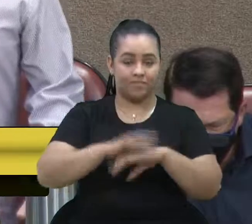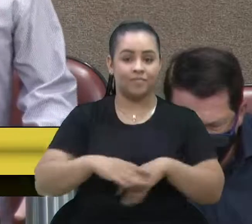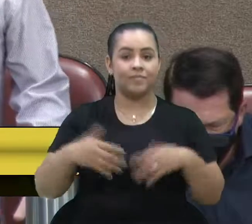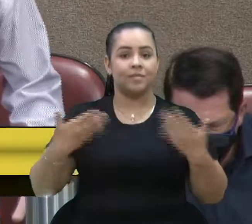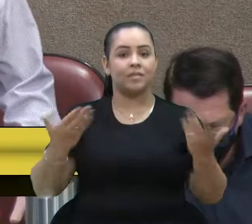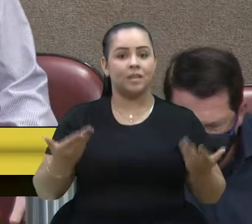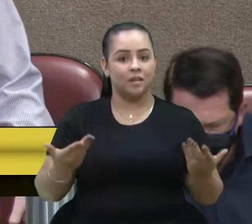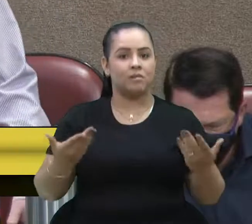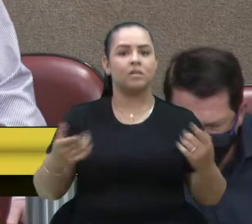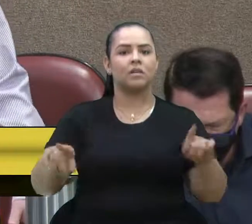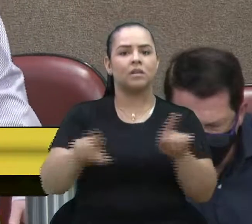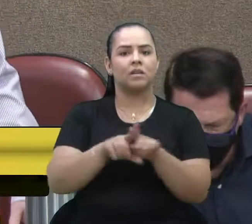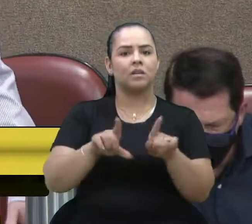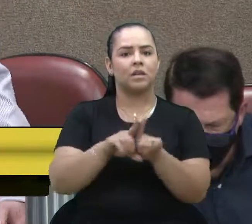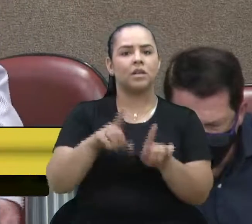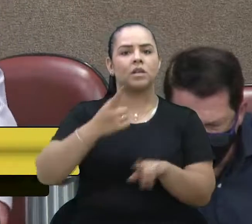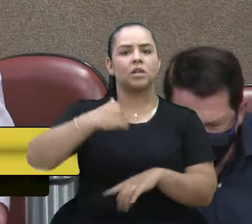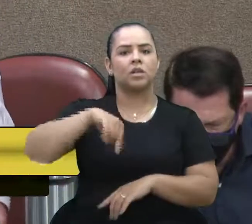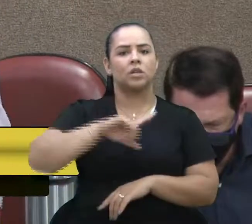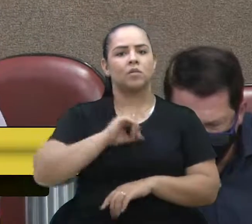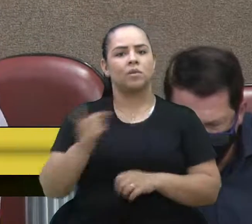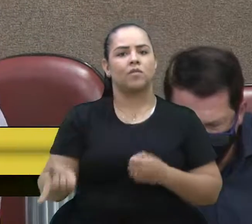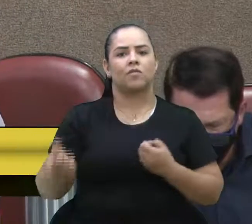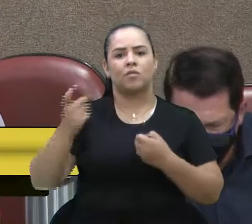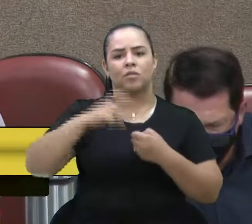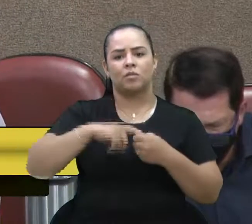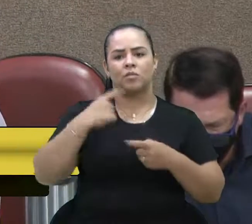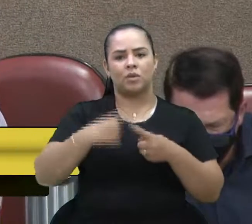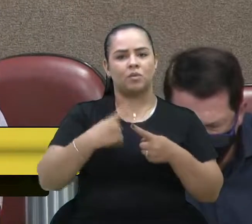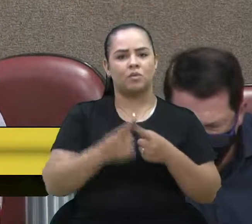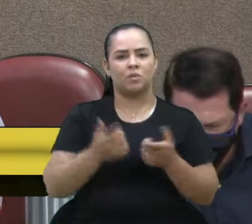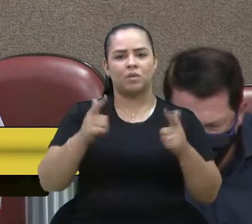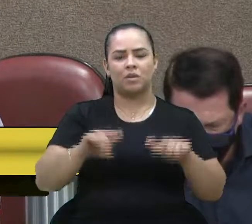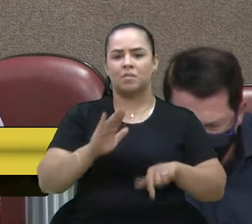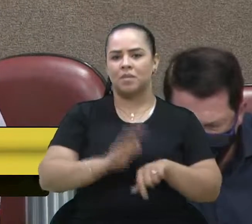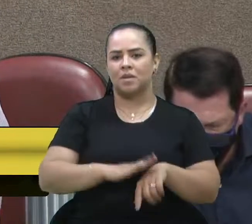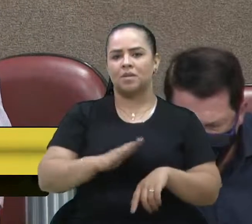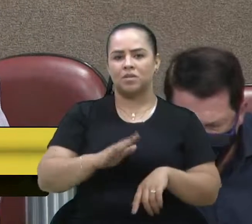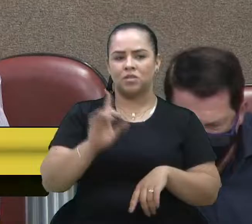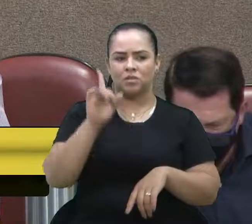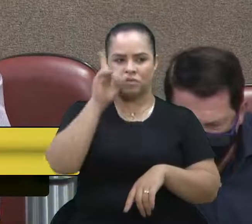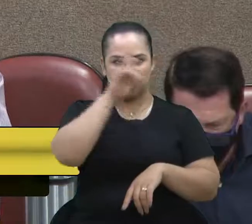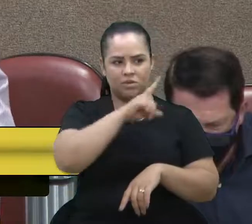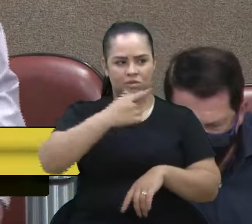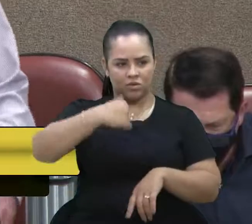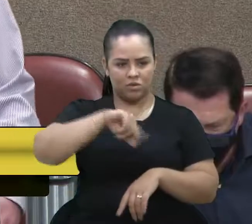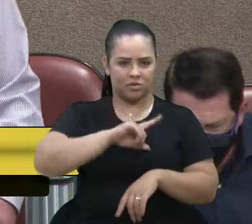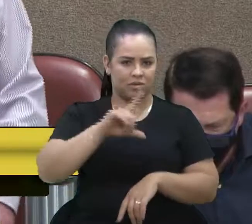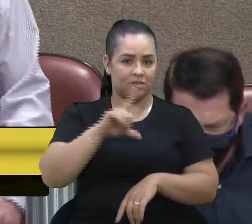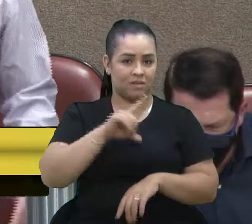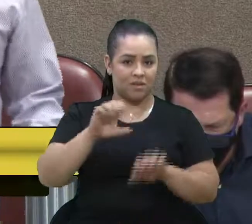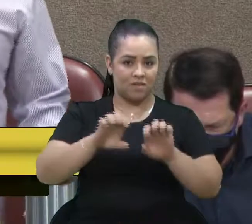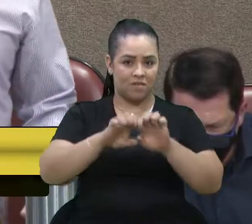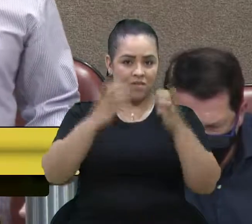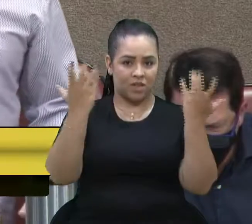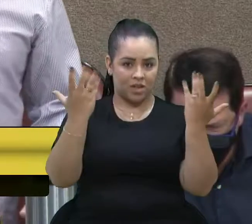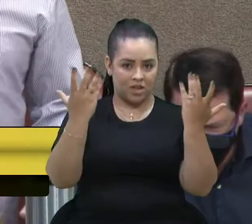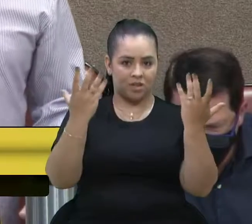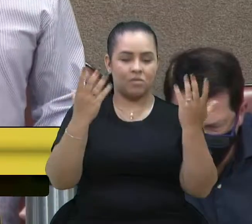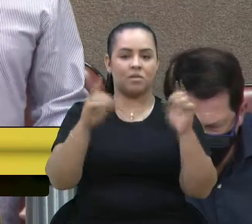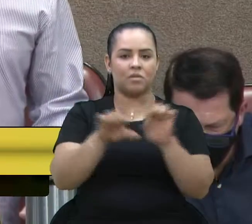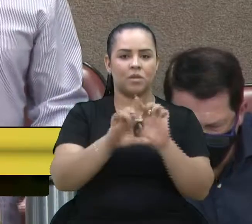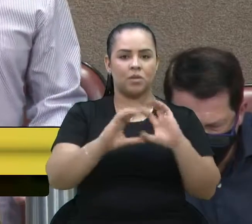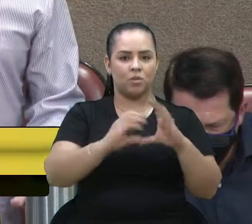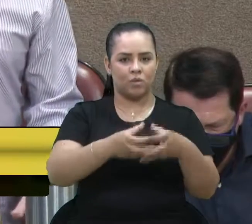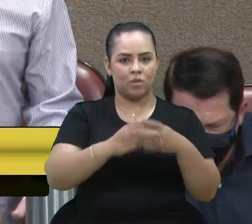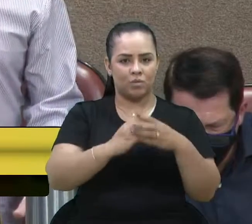como estamos numa retomada, onde o setor mais prejudicado que nós tivemos foi a questão dos eventos, é a questão do turismo.